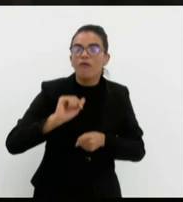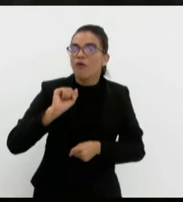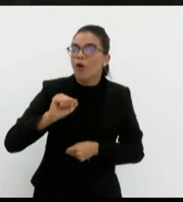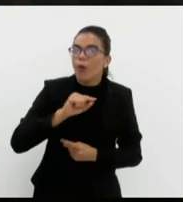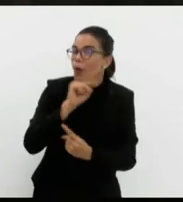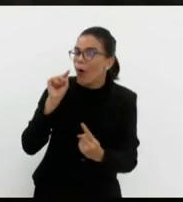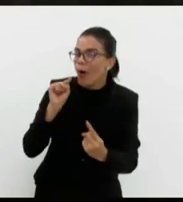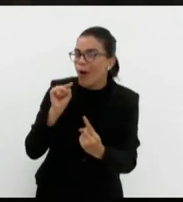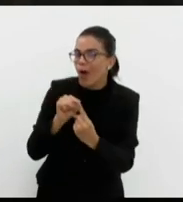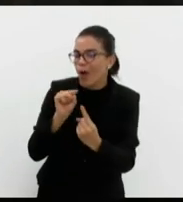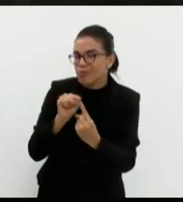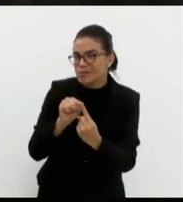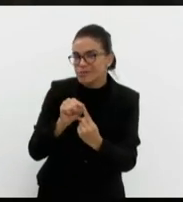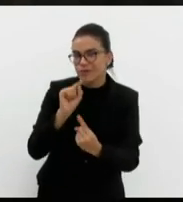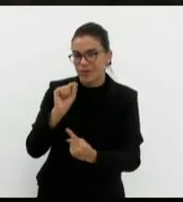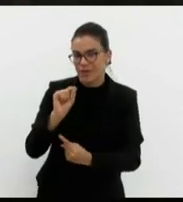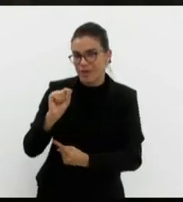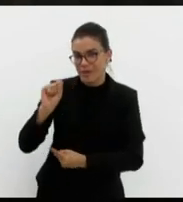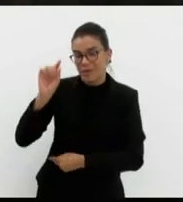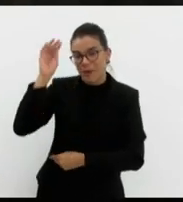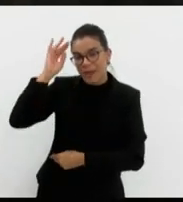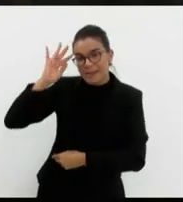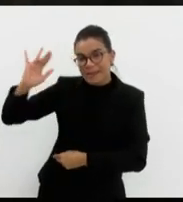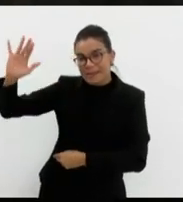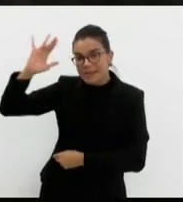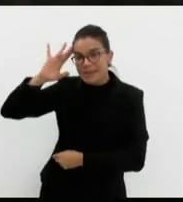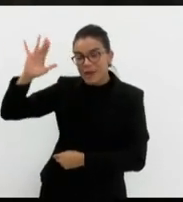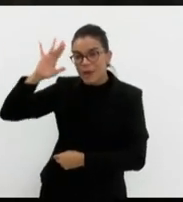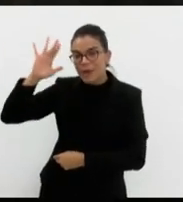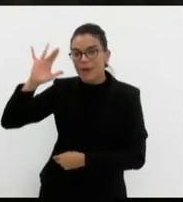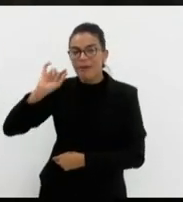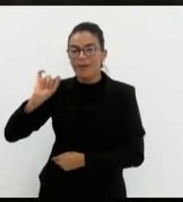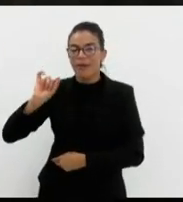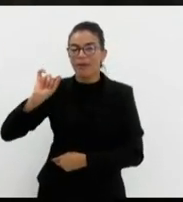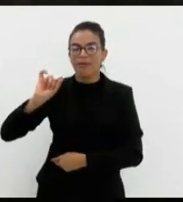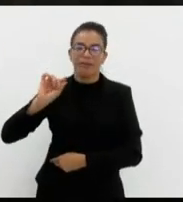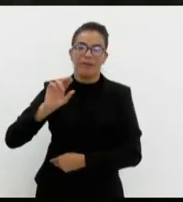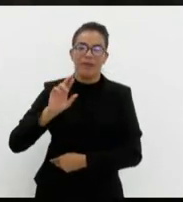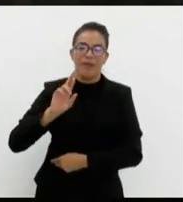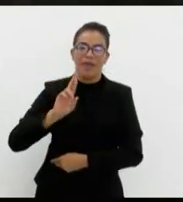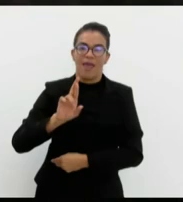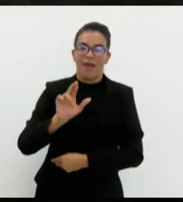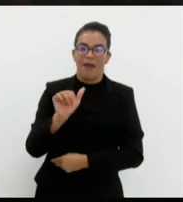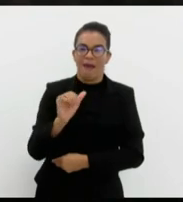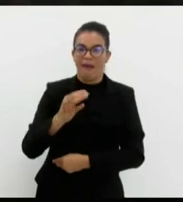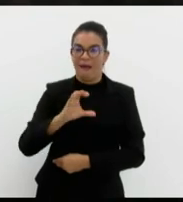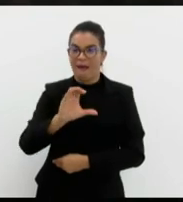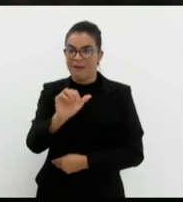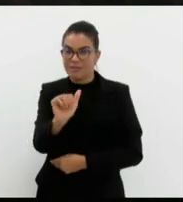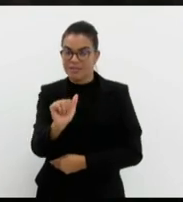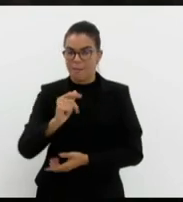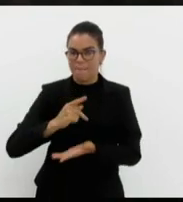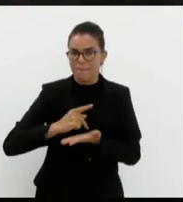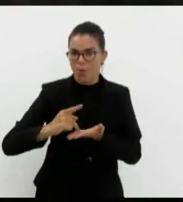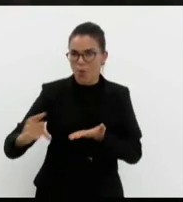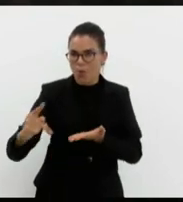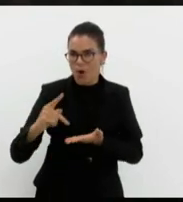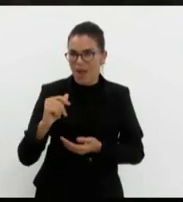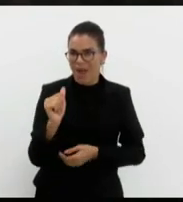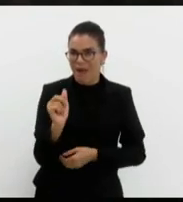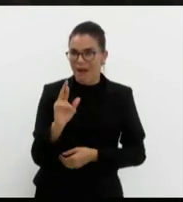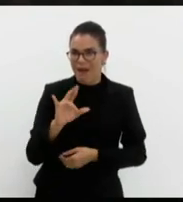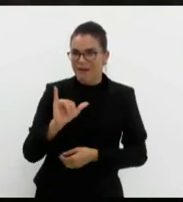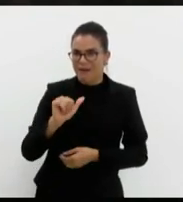exatamente em cima de uma teoria de raça pura, a ariana. Um absurdo